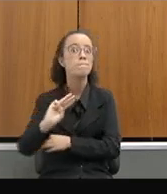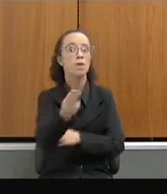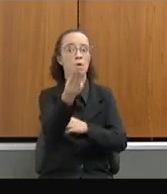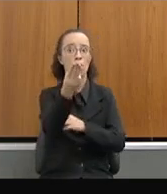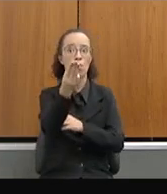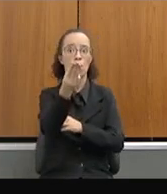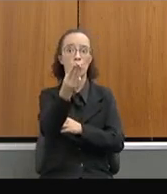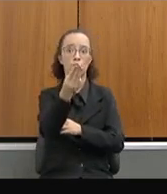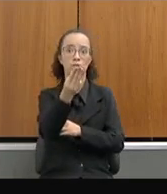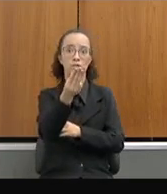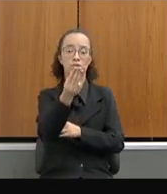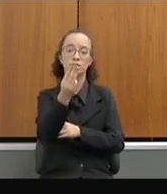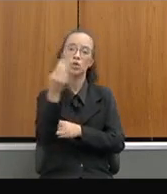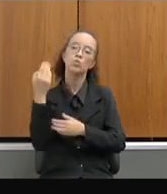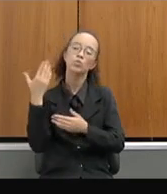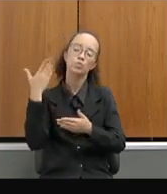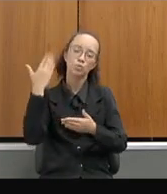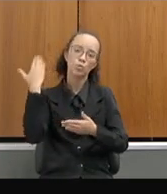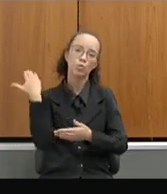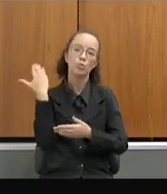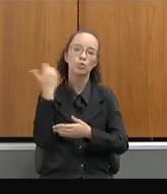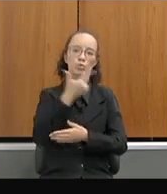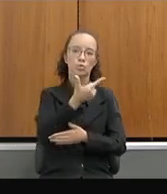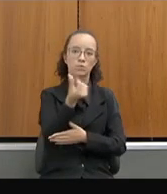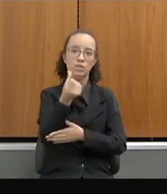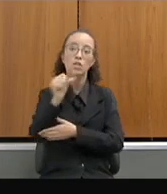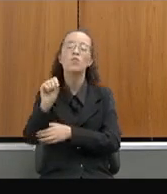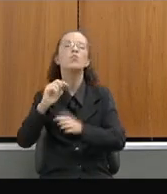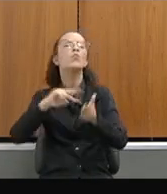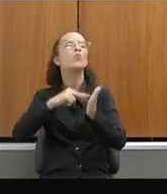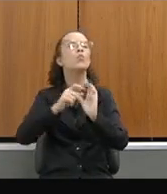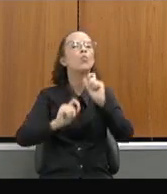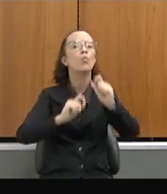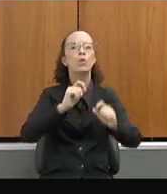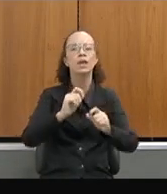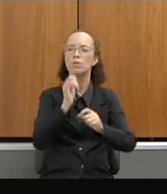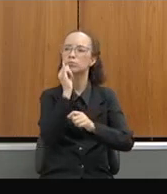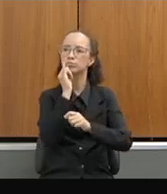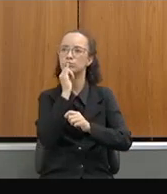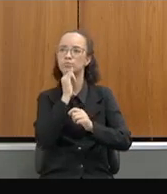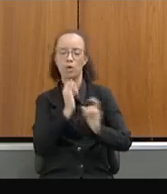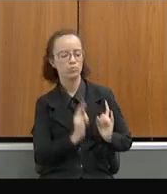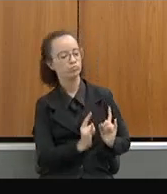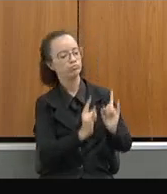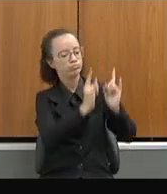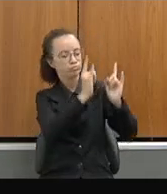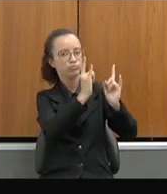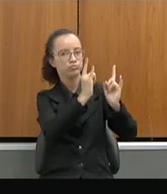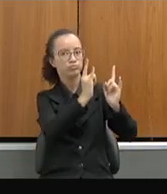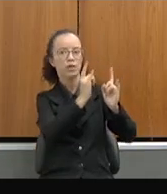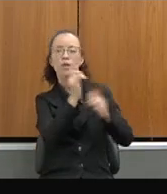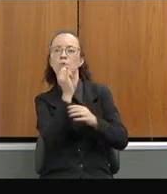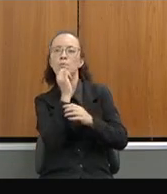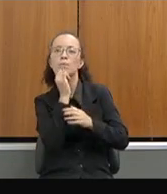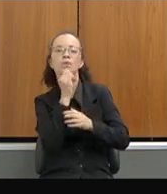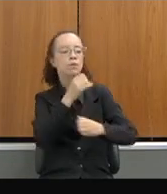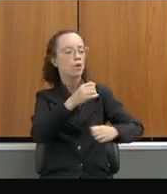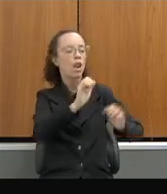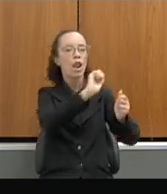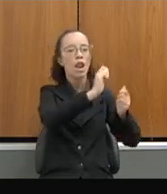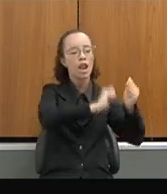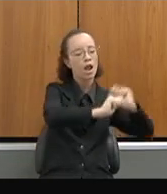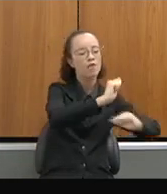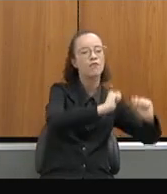desde 2019. O significa manutenção predial? São os pequenos reparos. A manutenção em custeio é o lavar a caixa d'água,